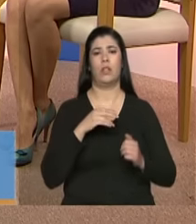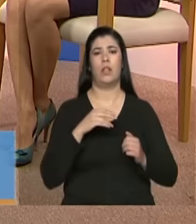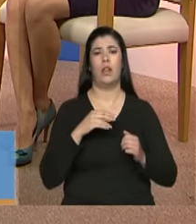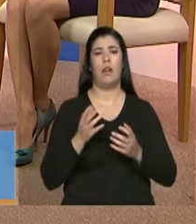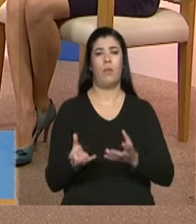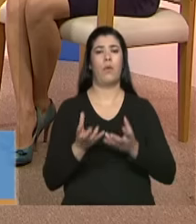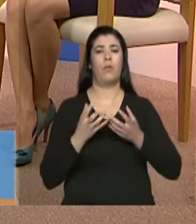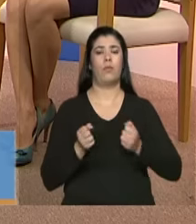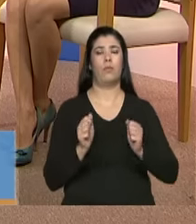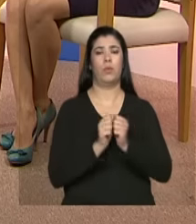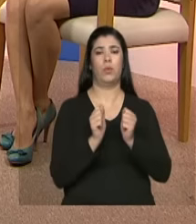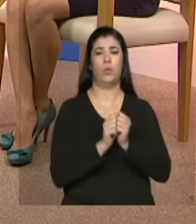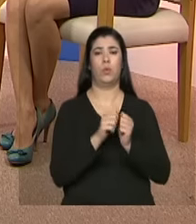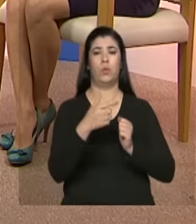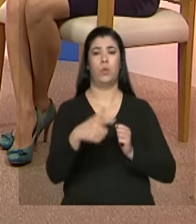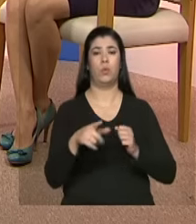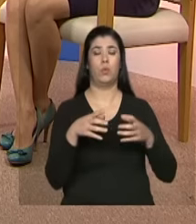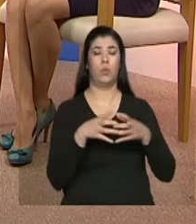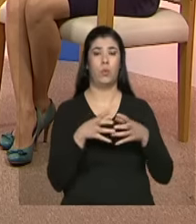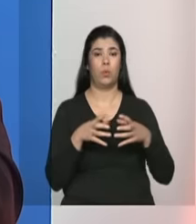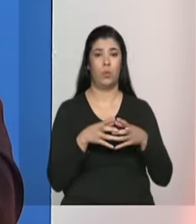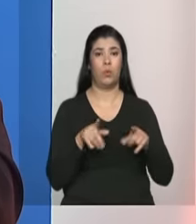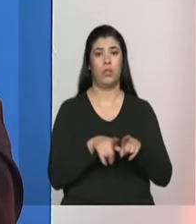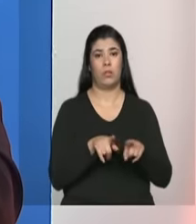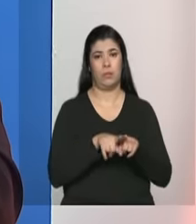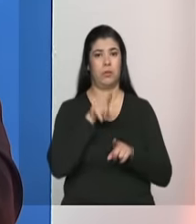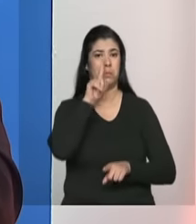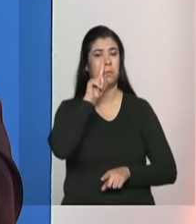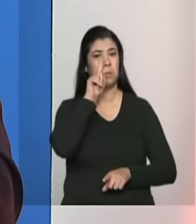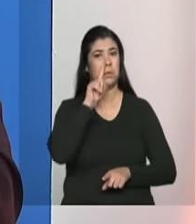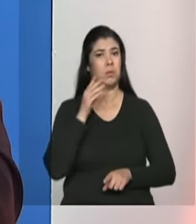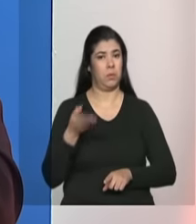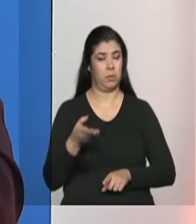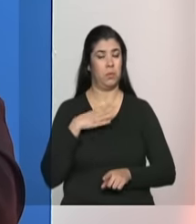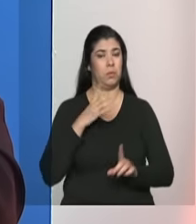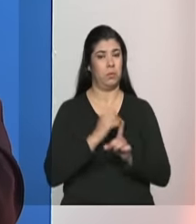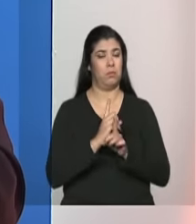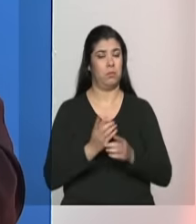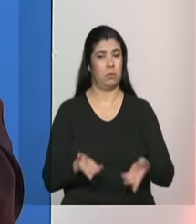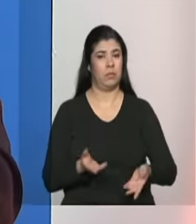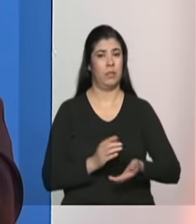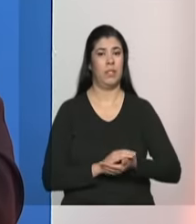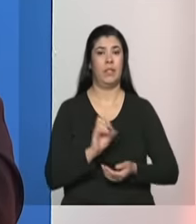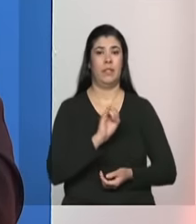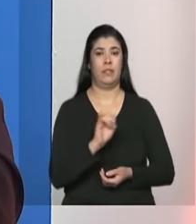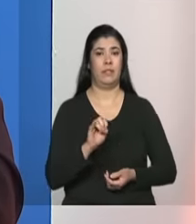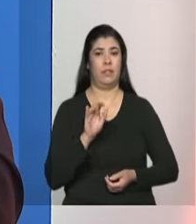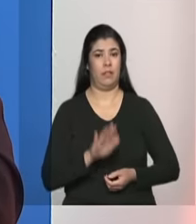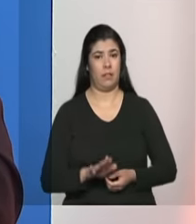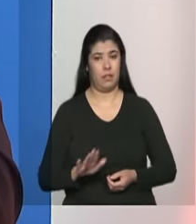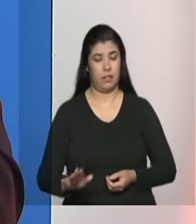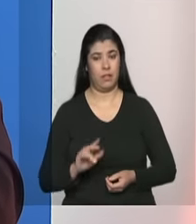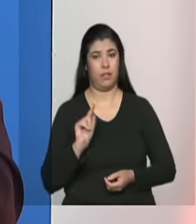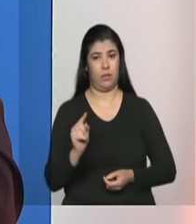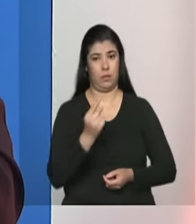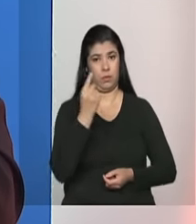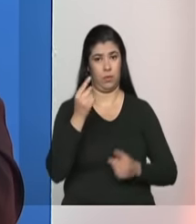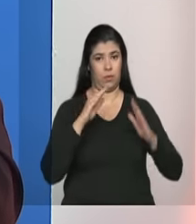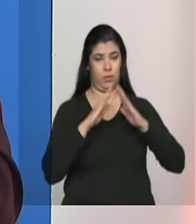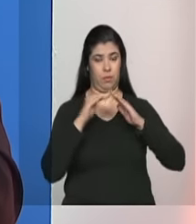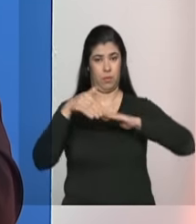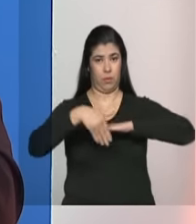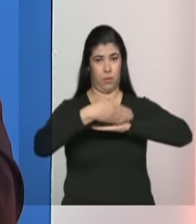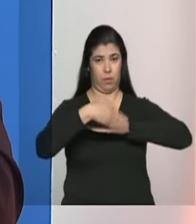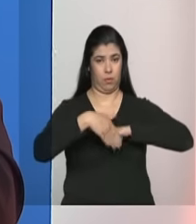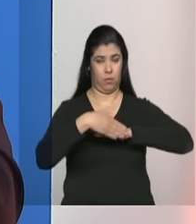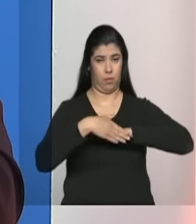outros grupos até pela situação de vulnerabilidade que essa criança já se encontra agora se a criança está sozinha em situação de rua e